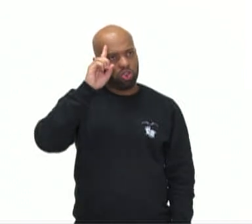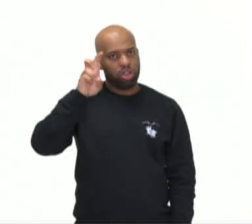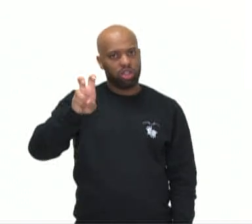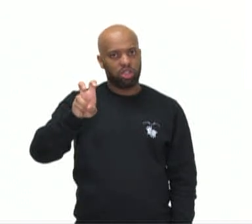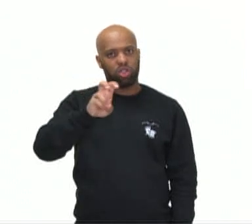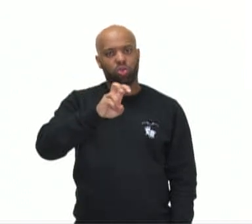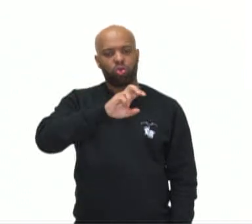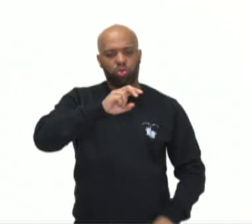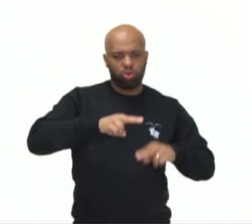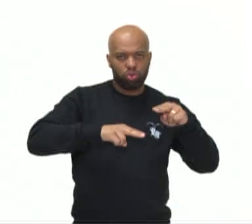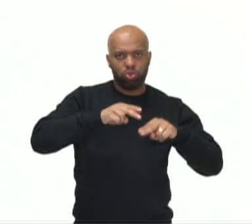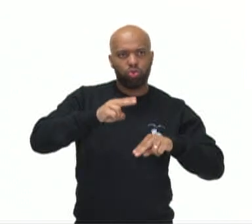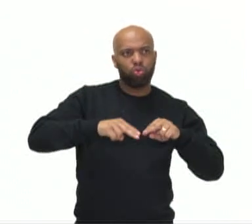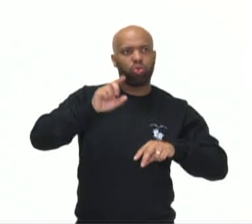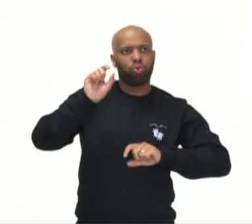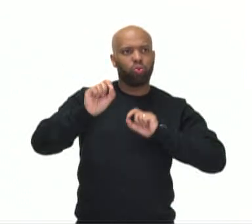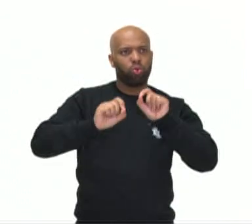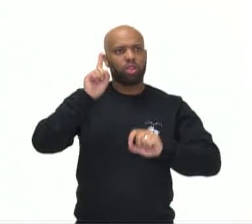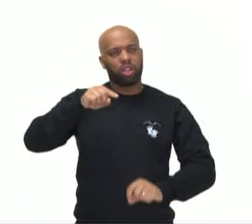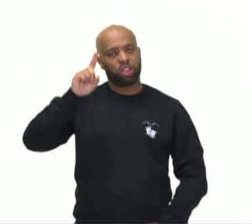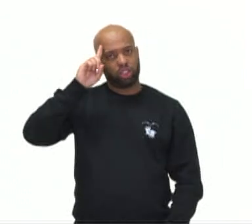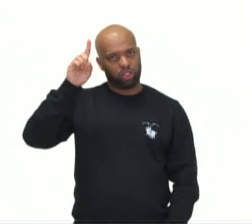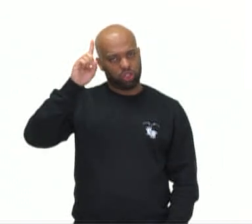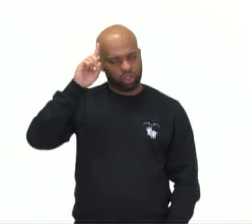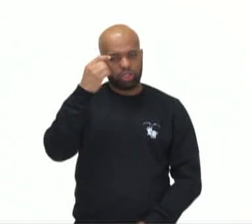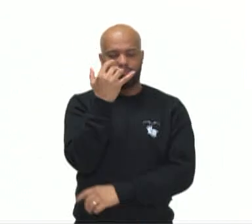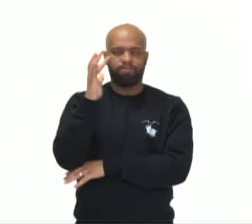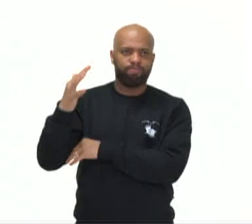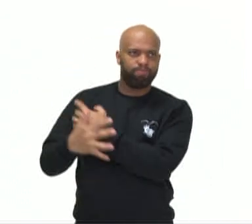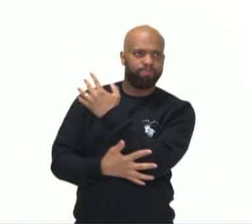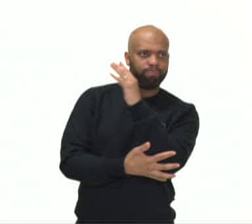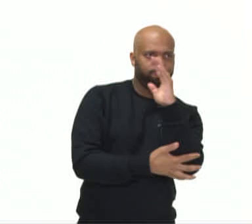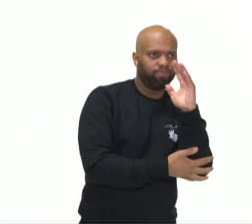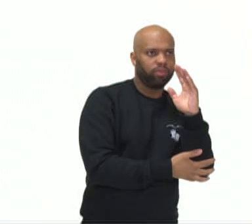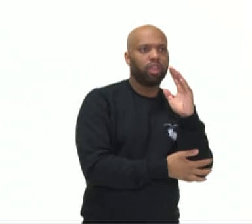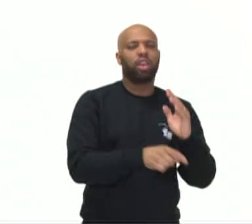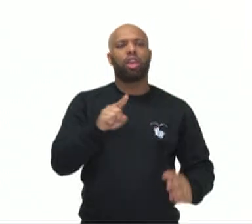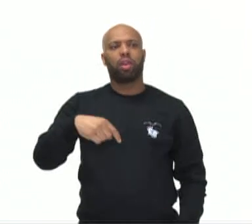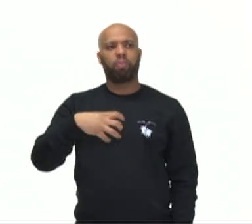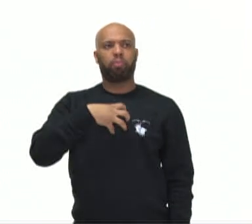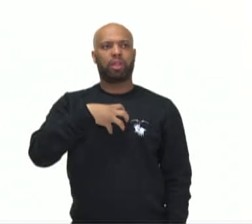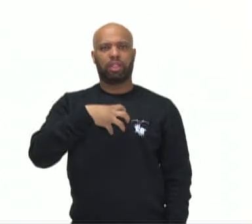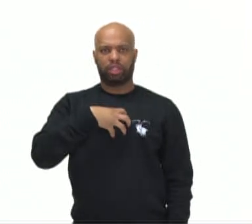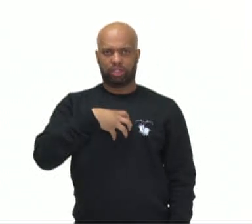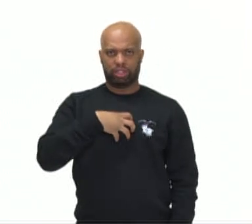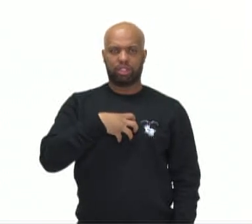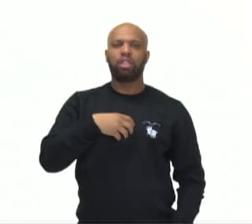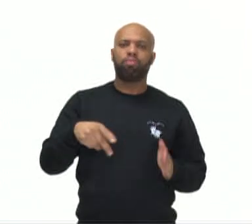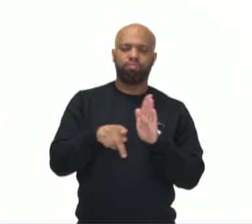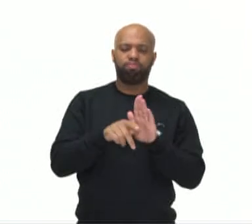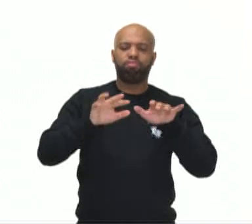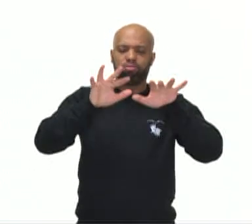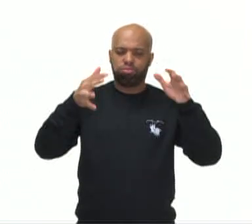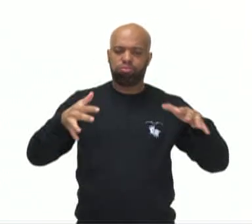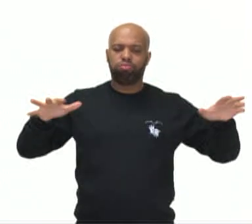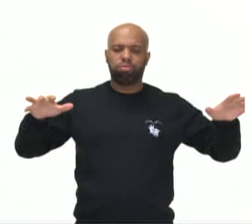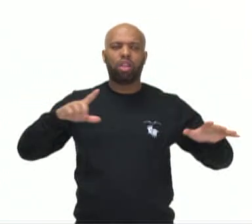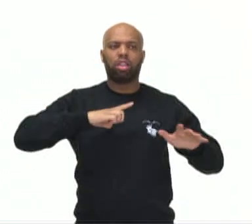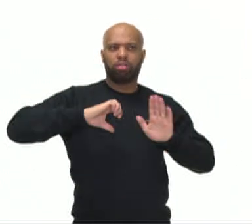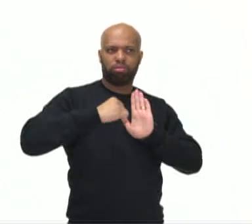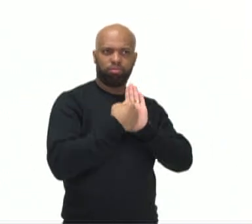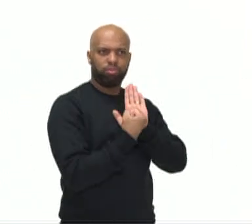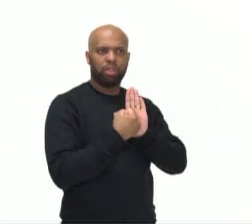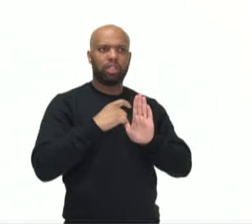do meio ambiente. Linguagem verbal. Bahia Marina, ali o símbolo. E aí nós temos no